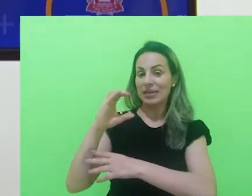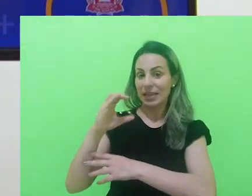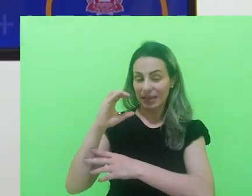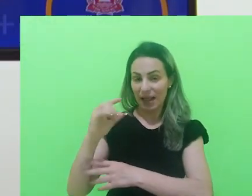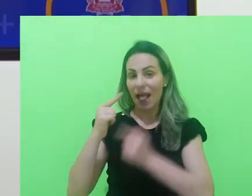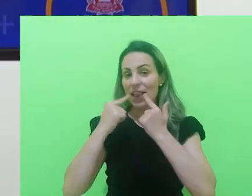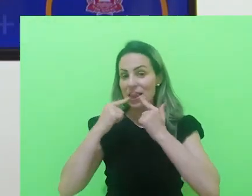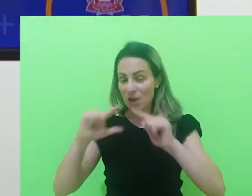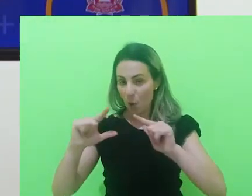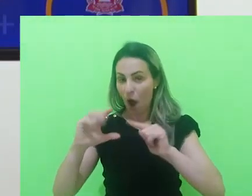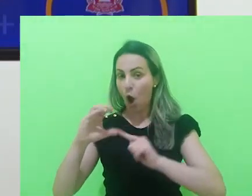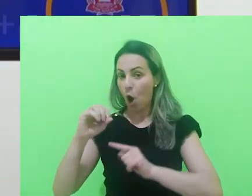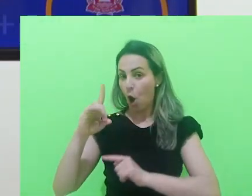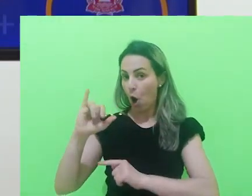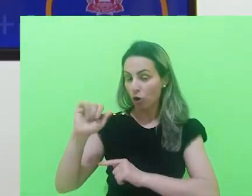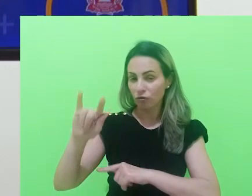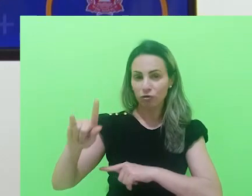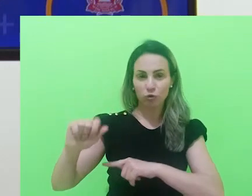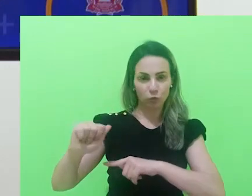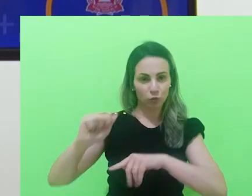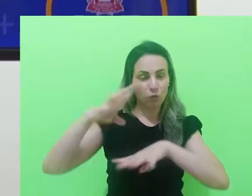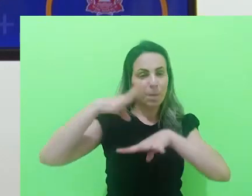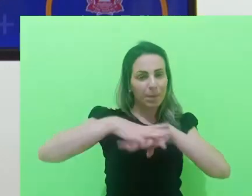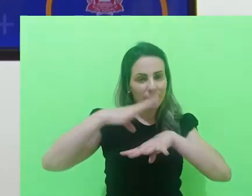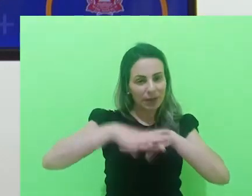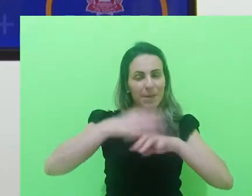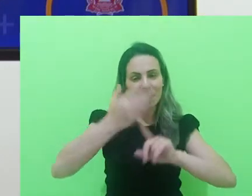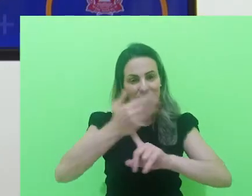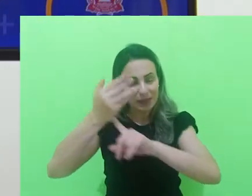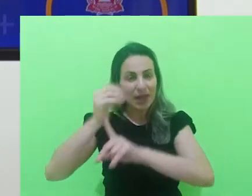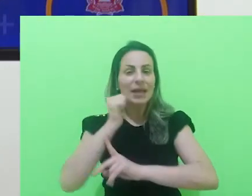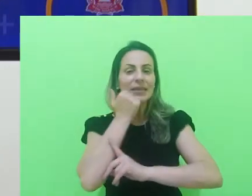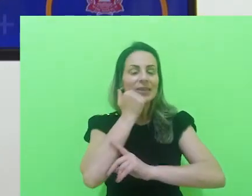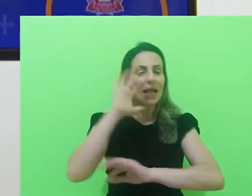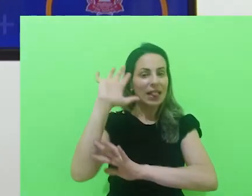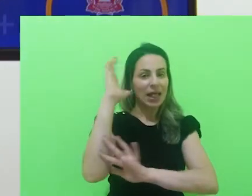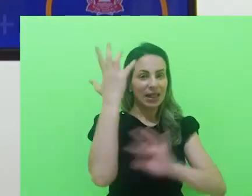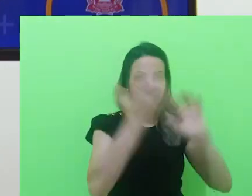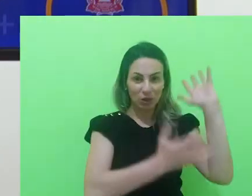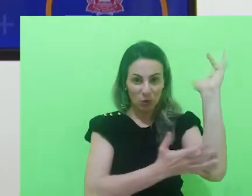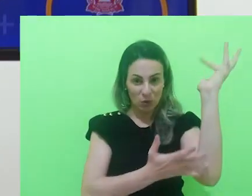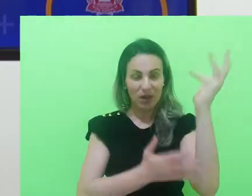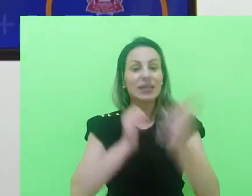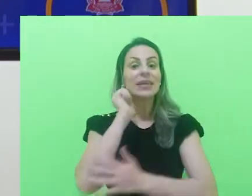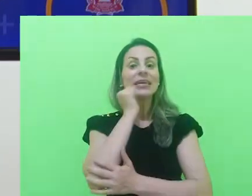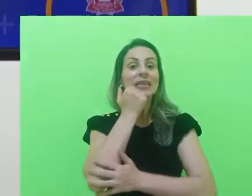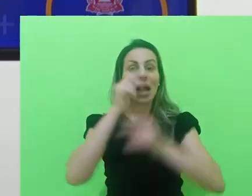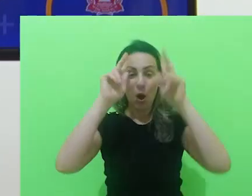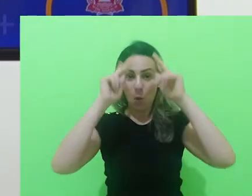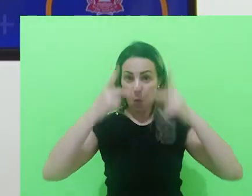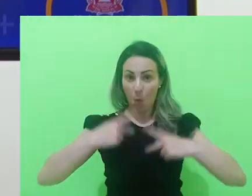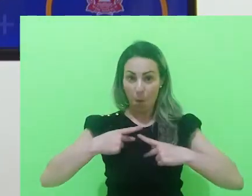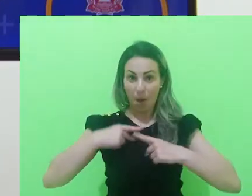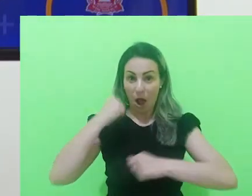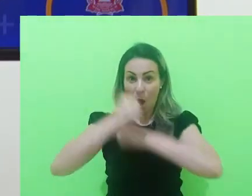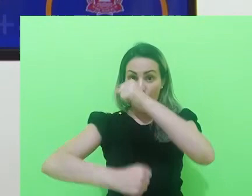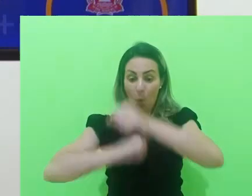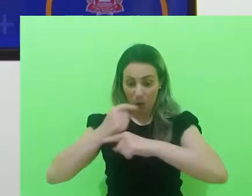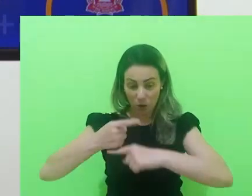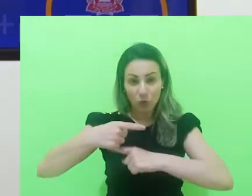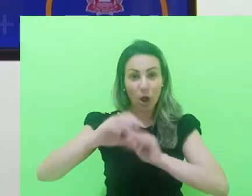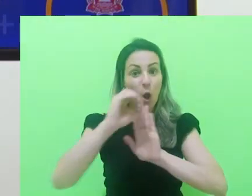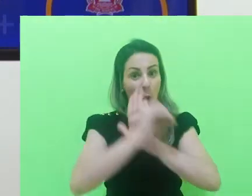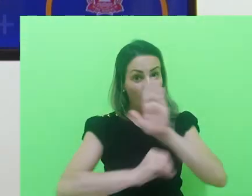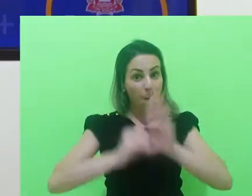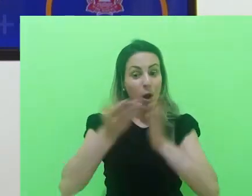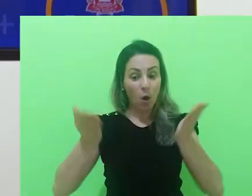Linguagem e Códigos, Matemática e Socioeconologias, Ciências da Natureza e Ciências Humanas. A partir do ano que vem, nós os objetivos começamos